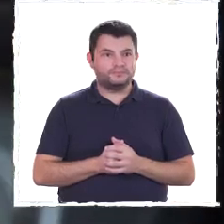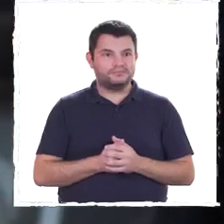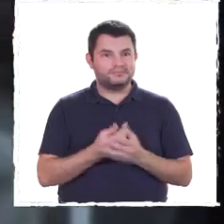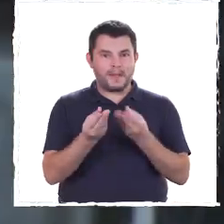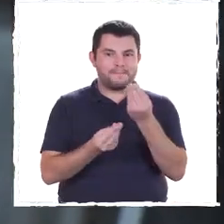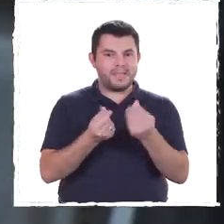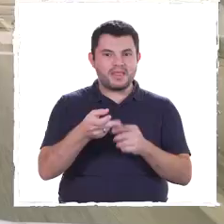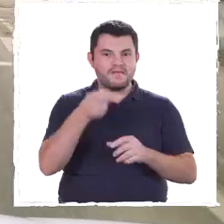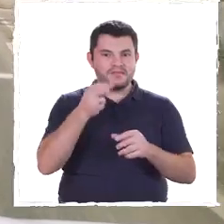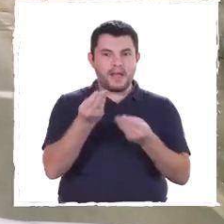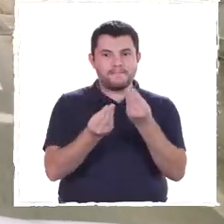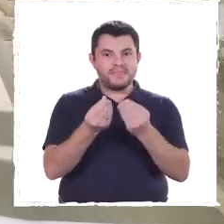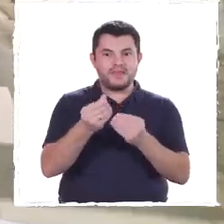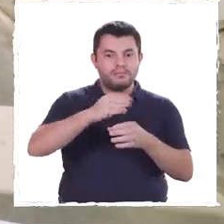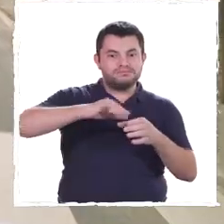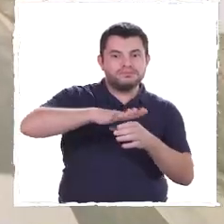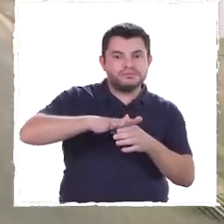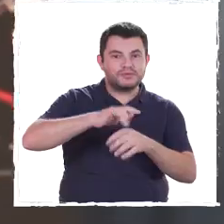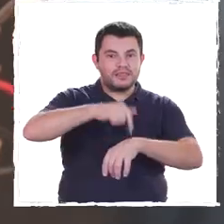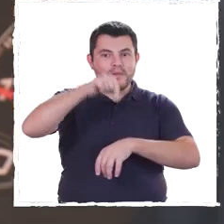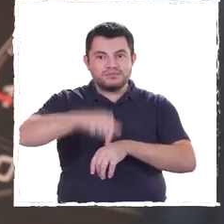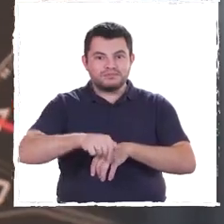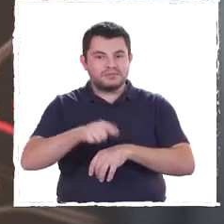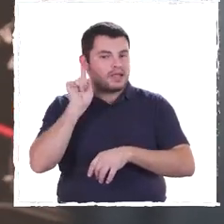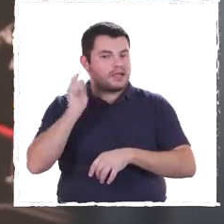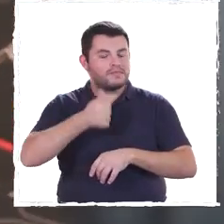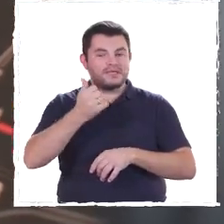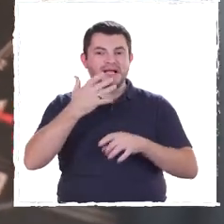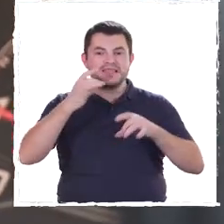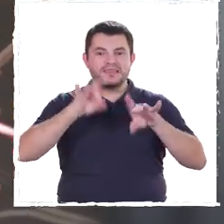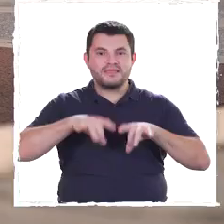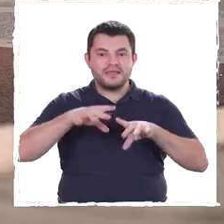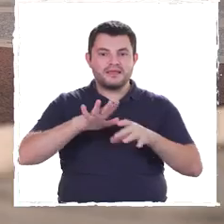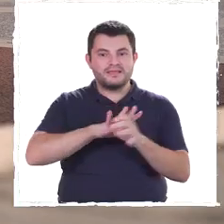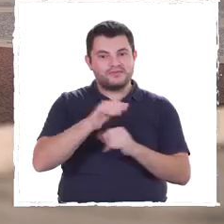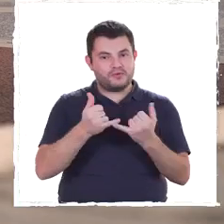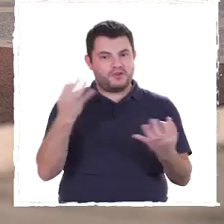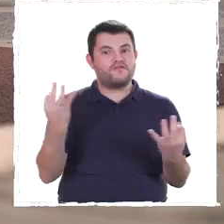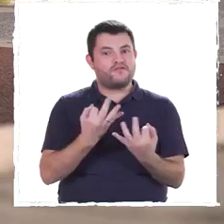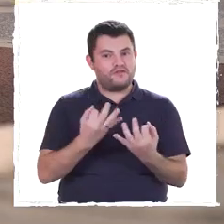Adequar a velocidade às condições de cada local e momento é a chave para evitar situações de perigo.